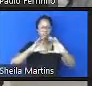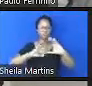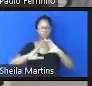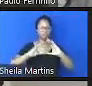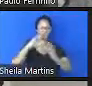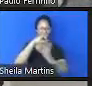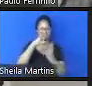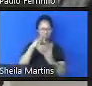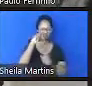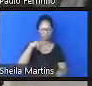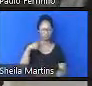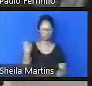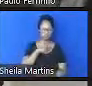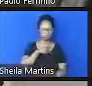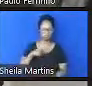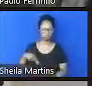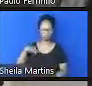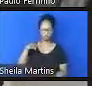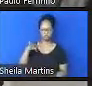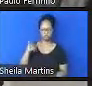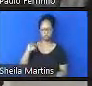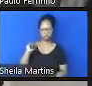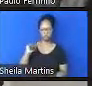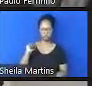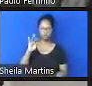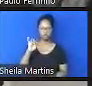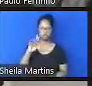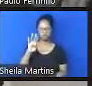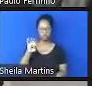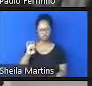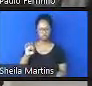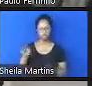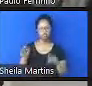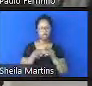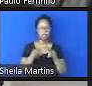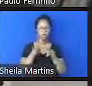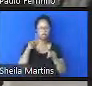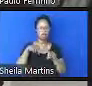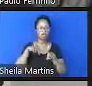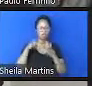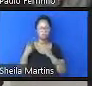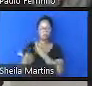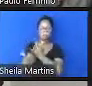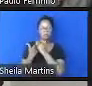nossa presidente Luísia Trindade da Fiocruz, pelo constante apoio,